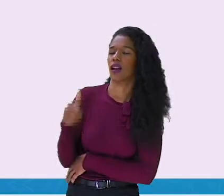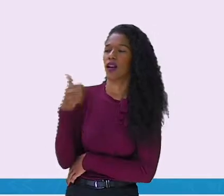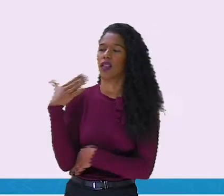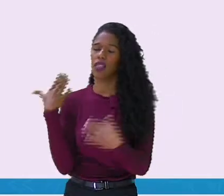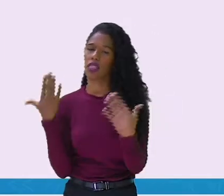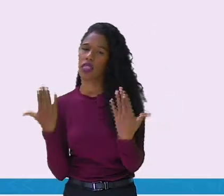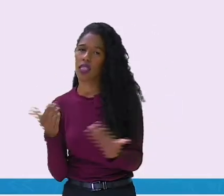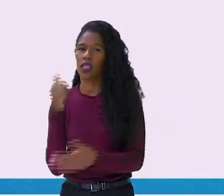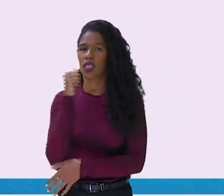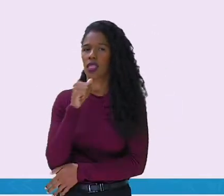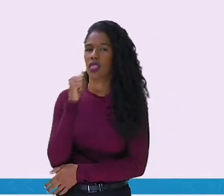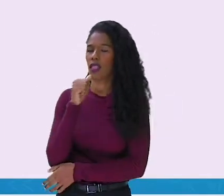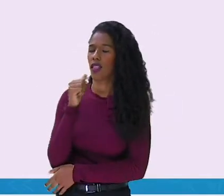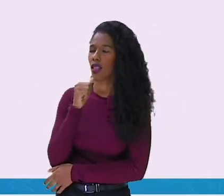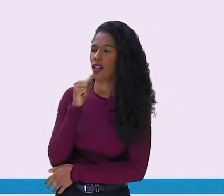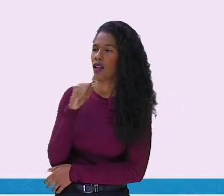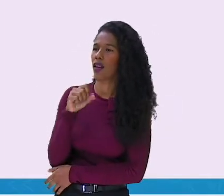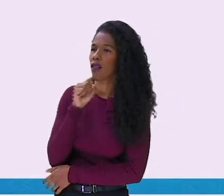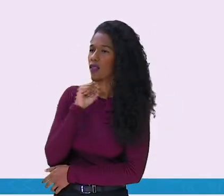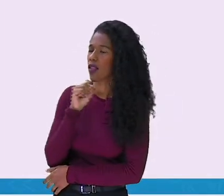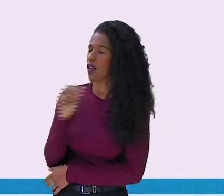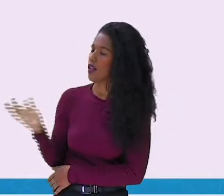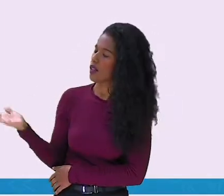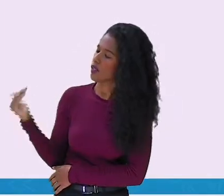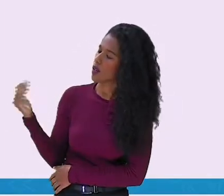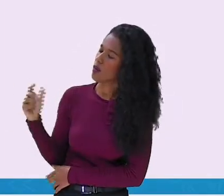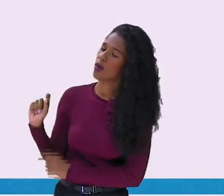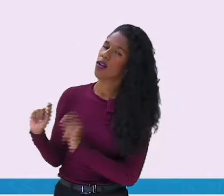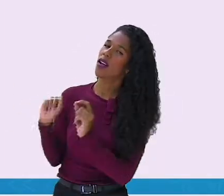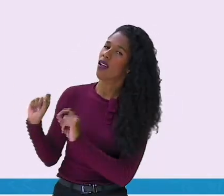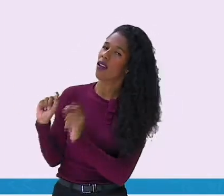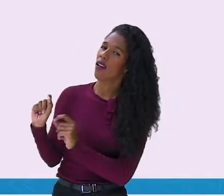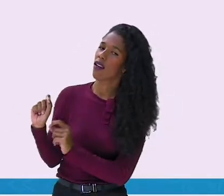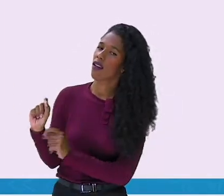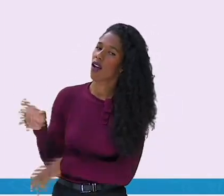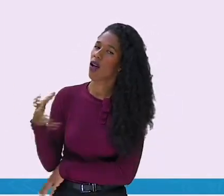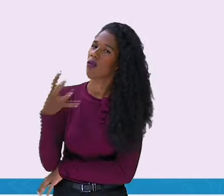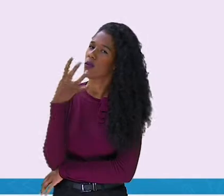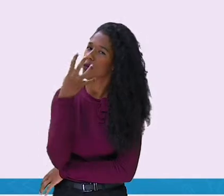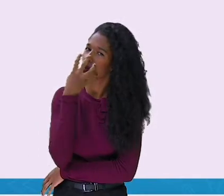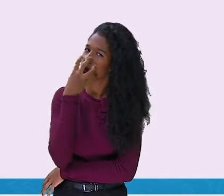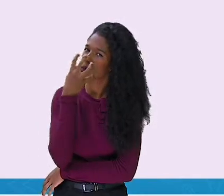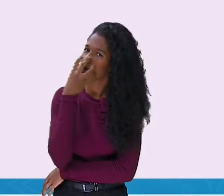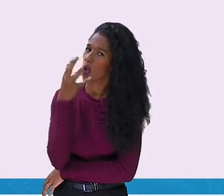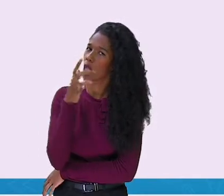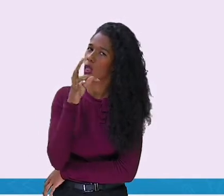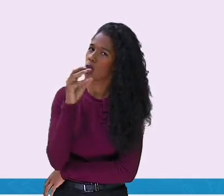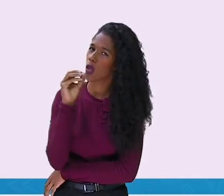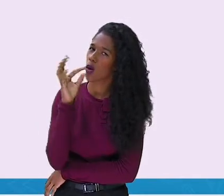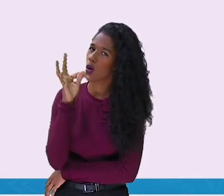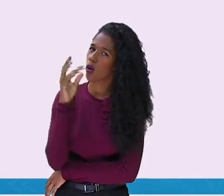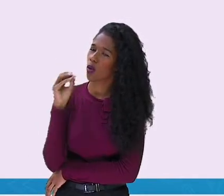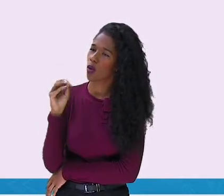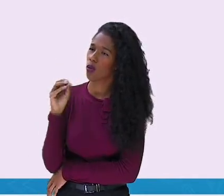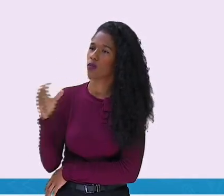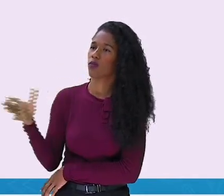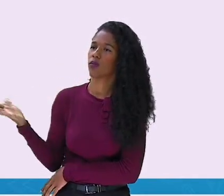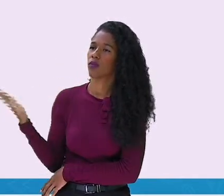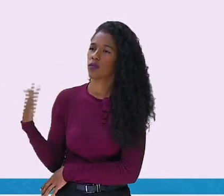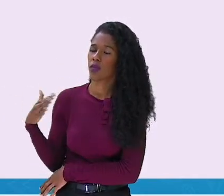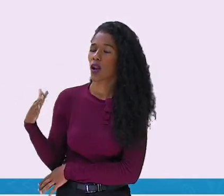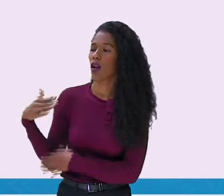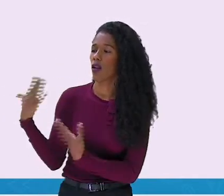sabe quem? O totó para ajudar a puxar o rabanete. O totó segurou na